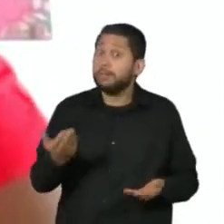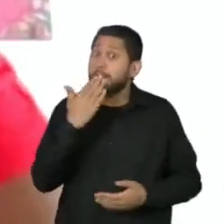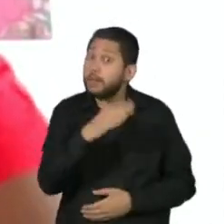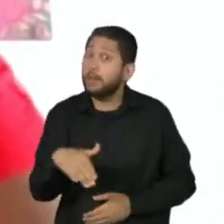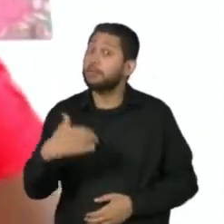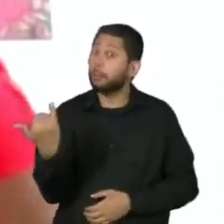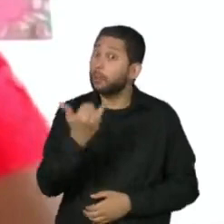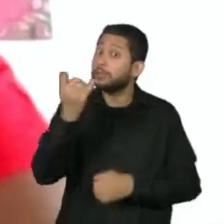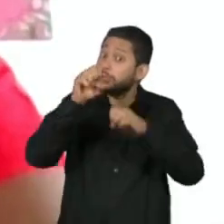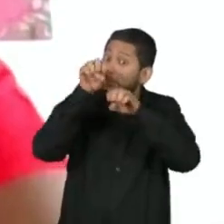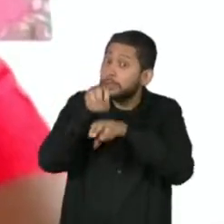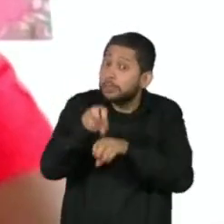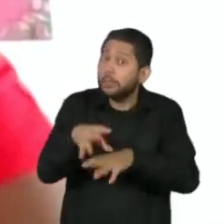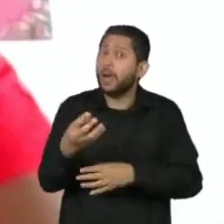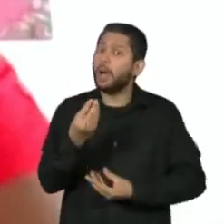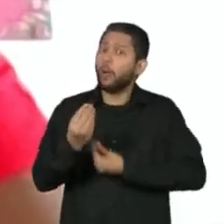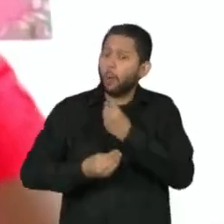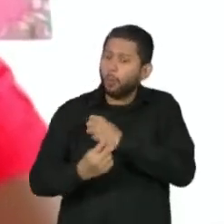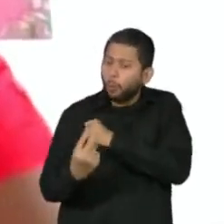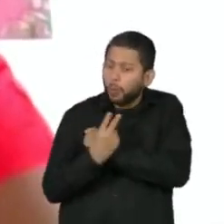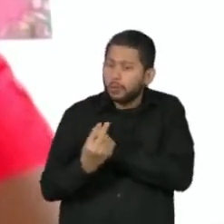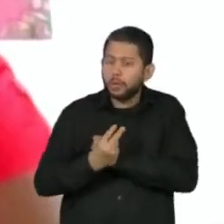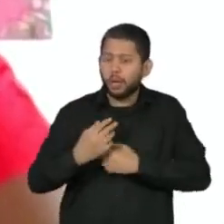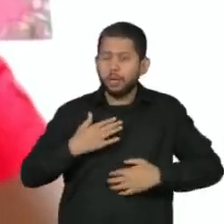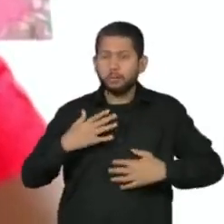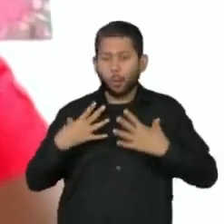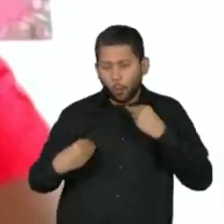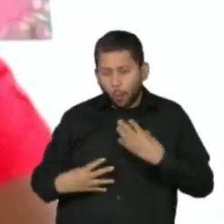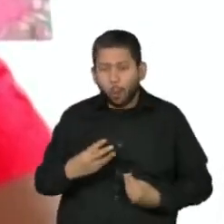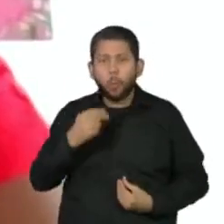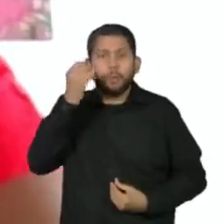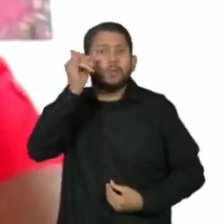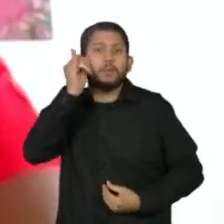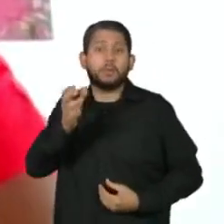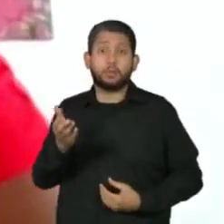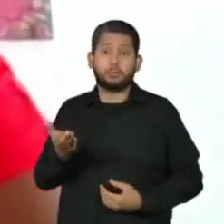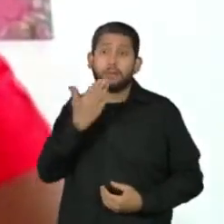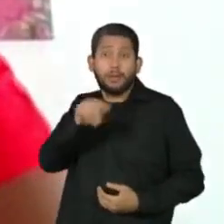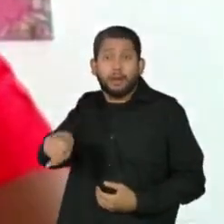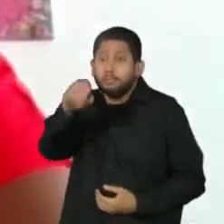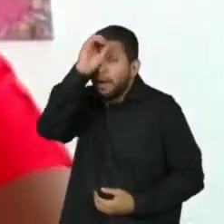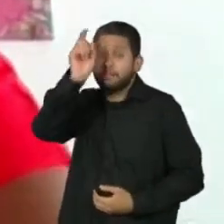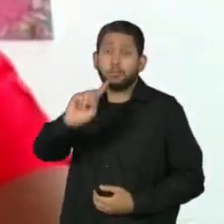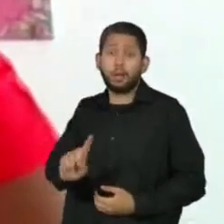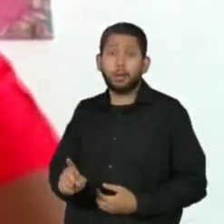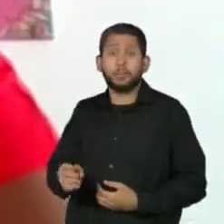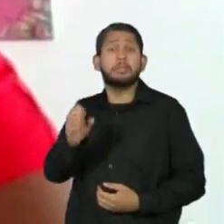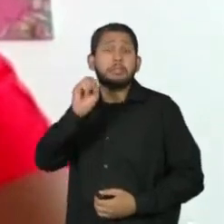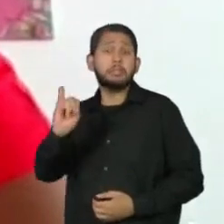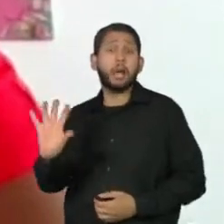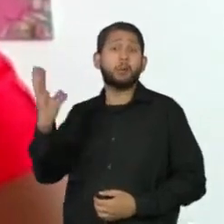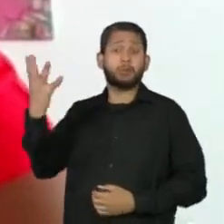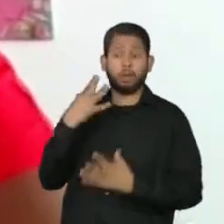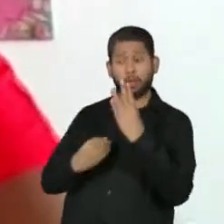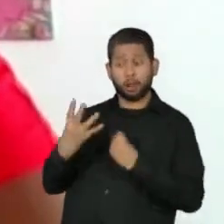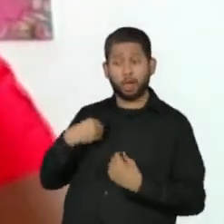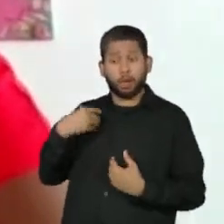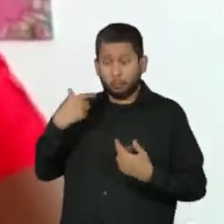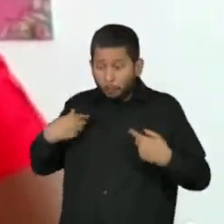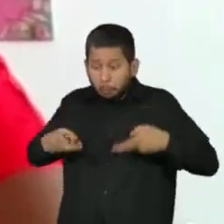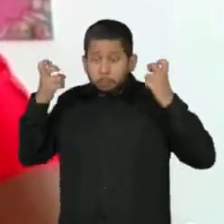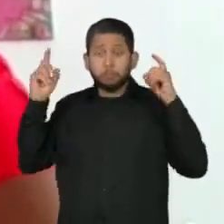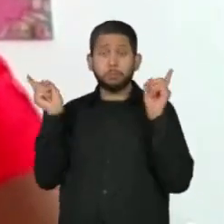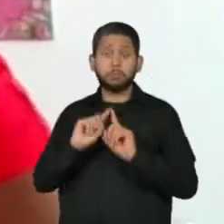crianças desde pequenas, as próprias têm dificuldades de identificar quando estão sendo abusadas e